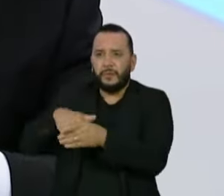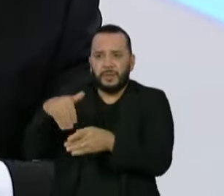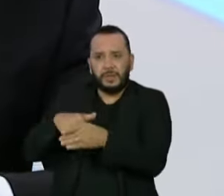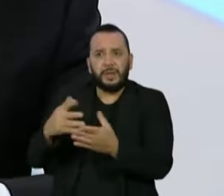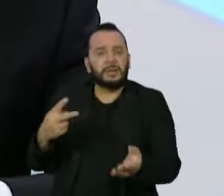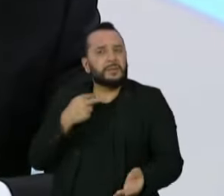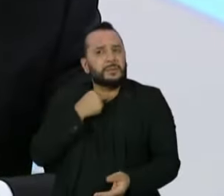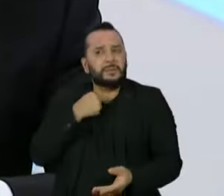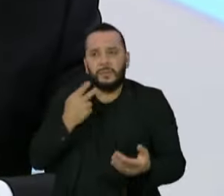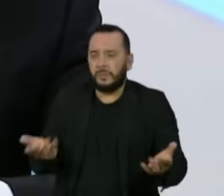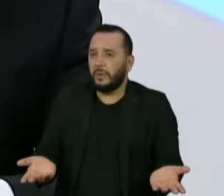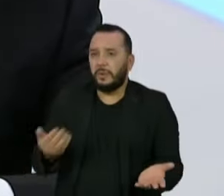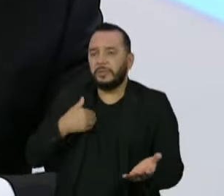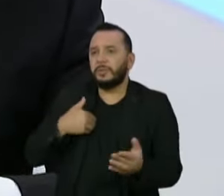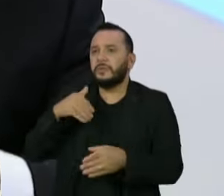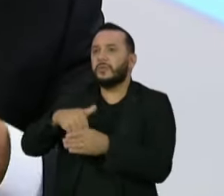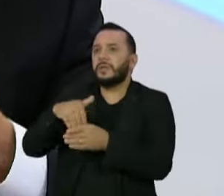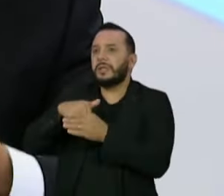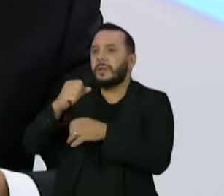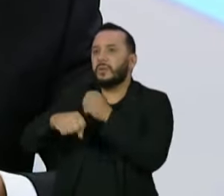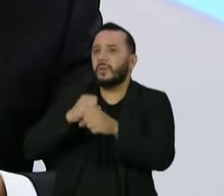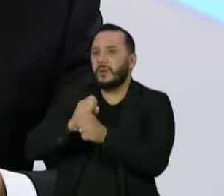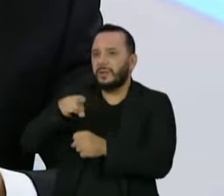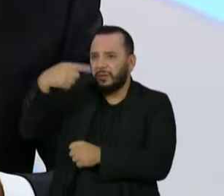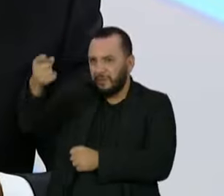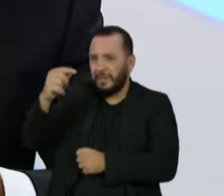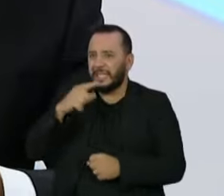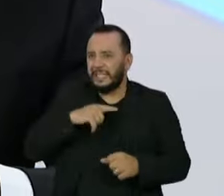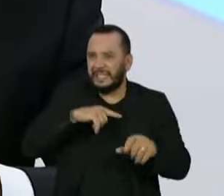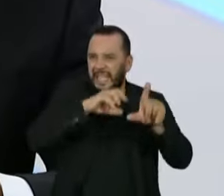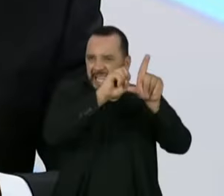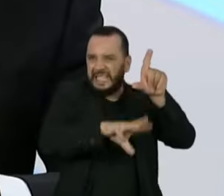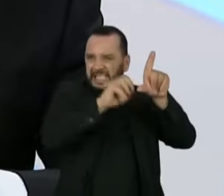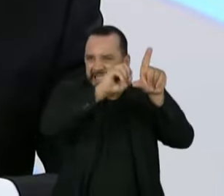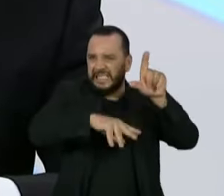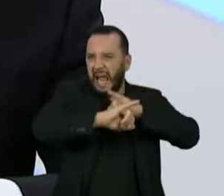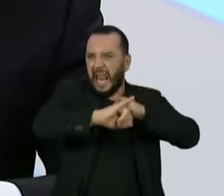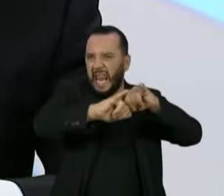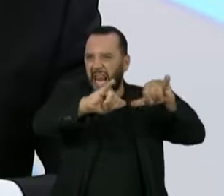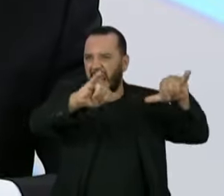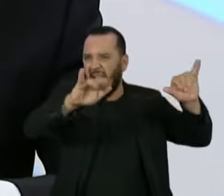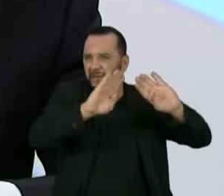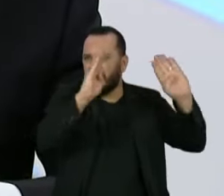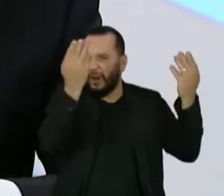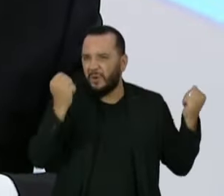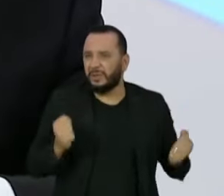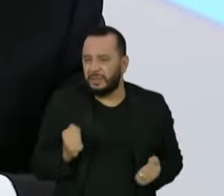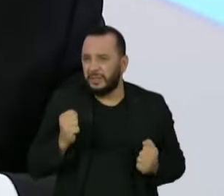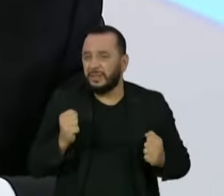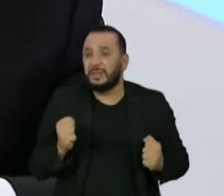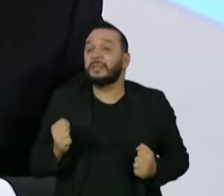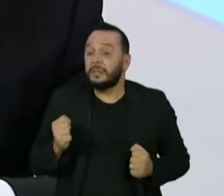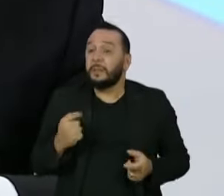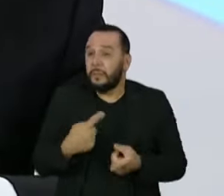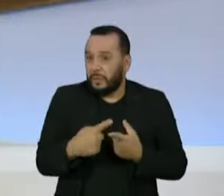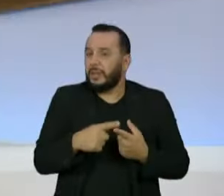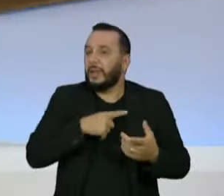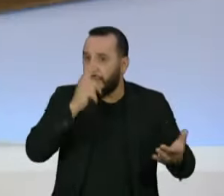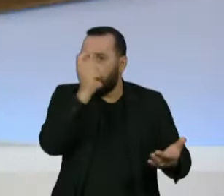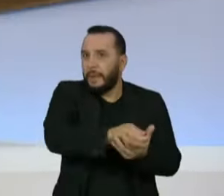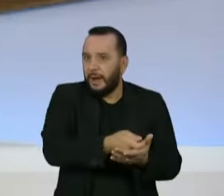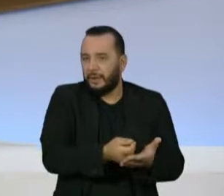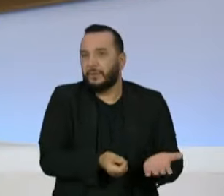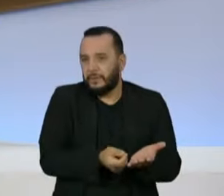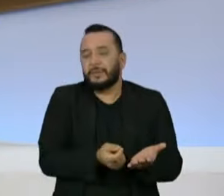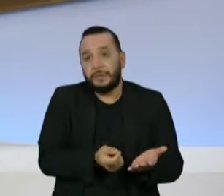em um outro ciclo eleitoral com a máquina de disseminação de notícias falsas à disposição de quem pagar, porque essa máquina não tem ideologia.